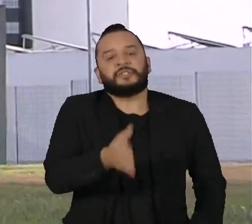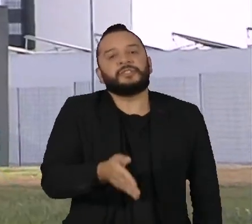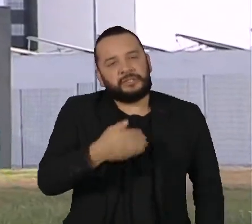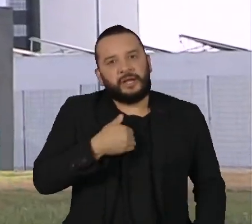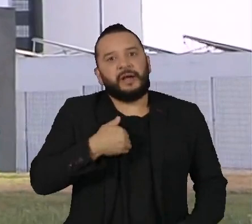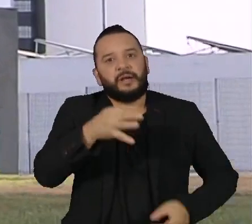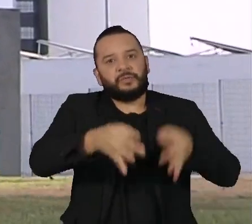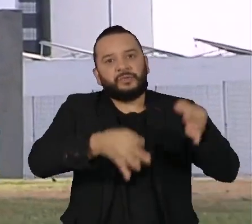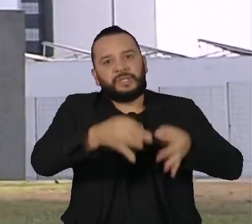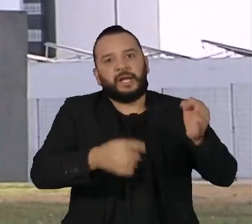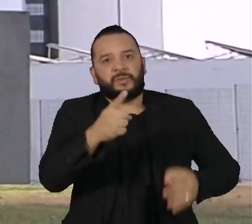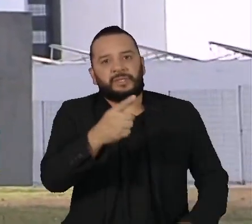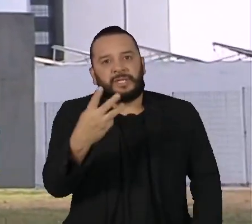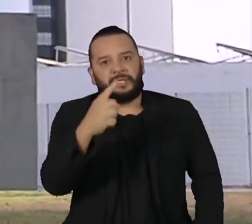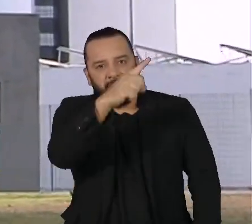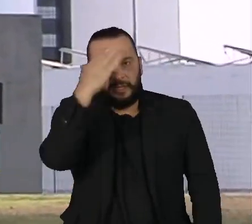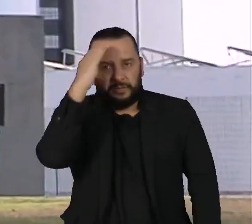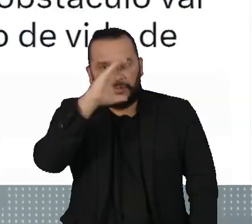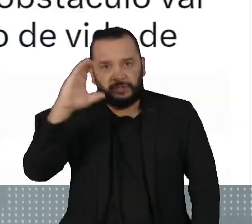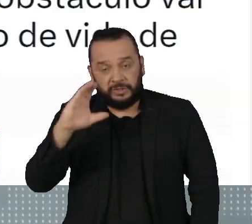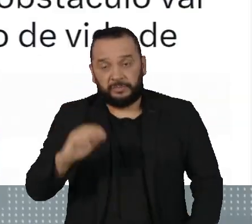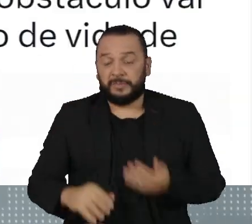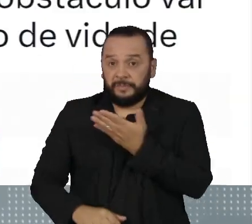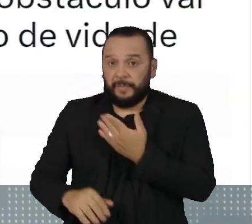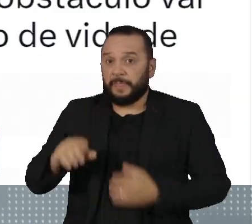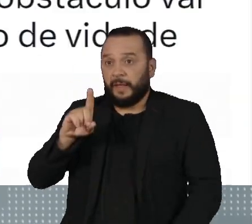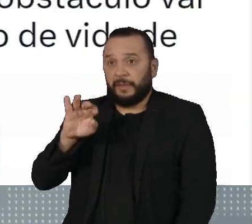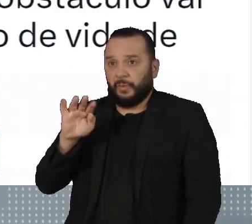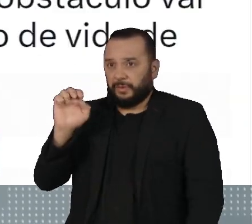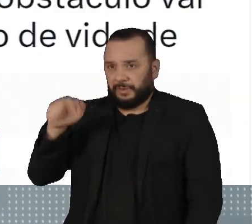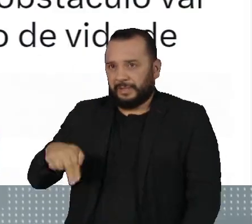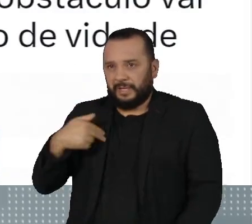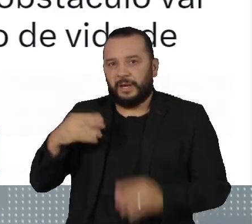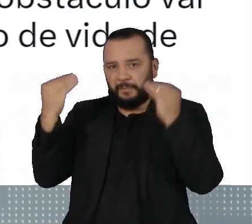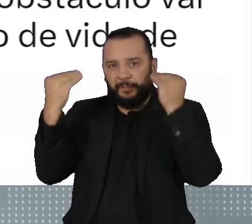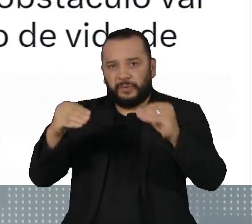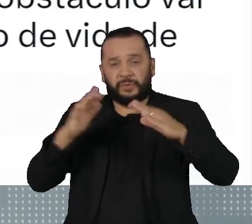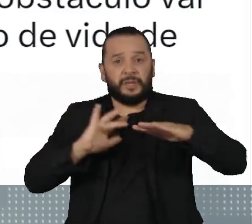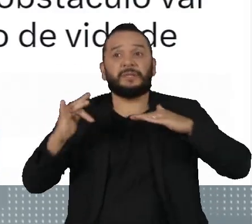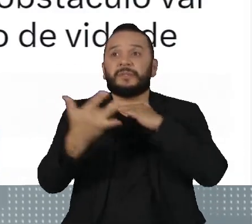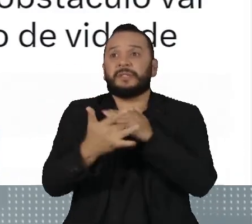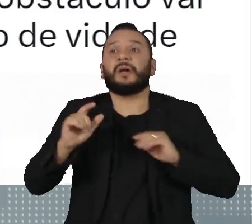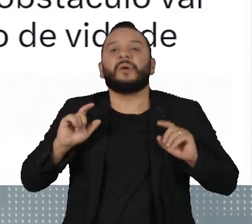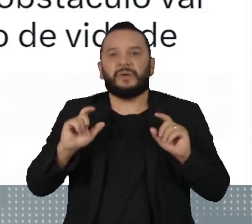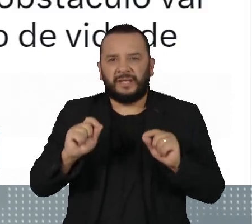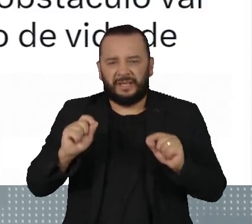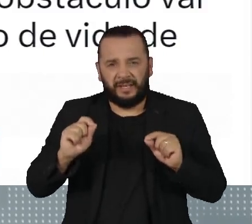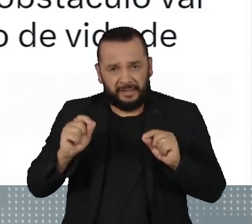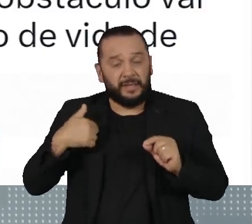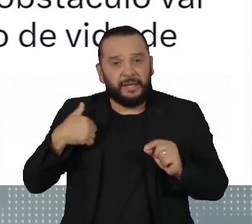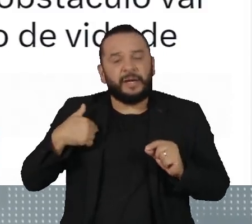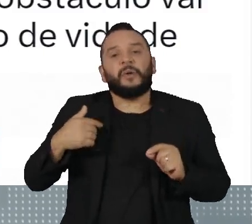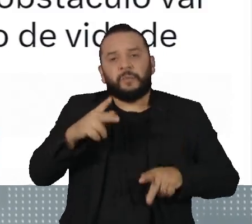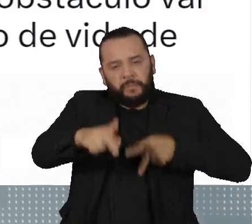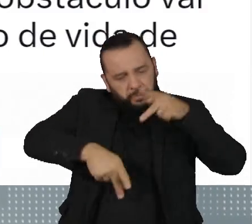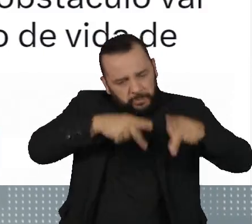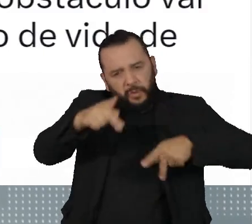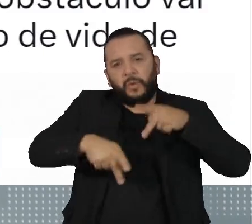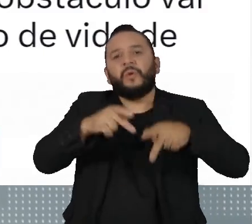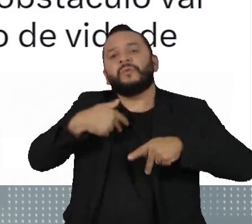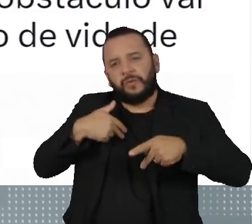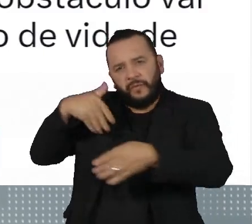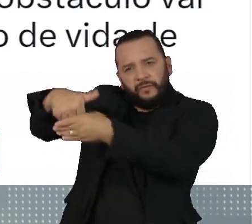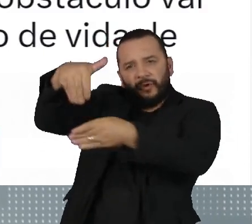Depois da decisão do TSE, Dallagnol disse em uma rede social que as vozes de eleitores paranaenses foram